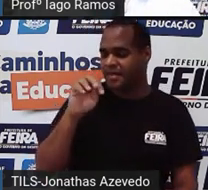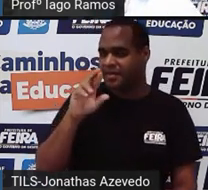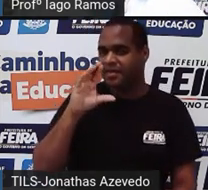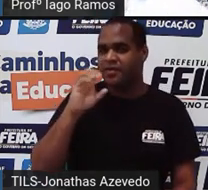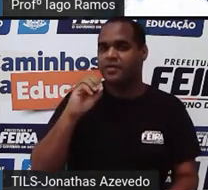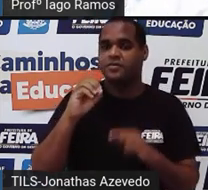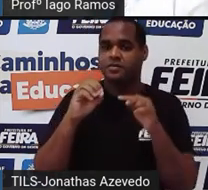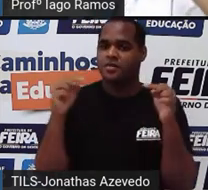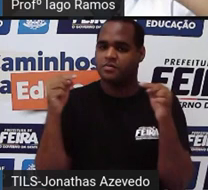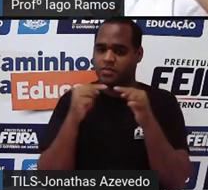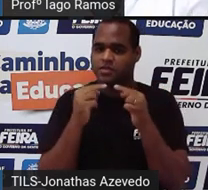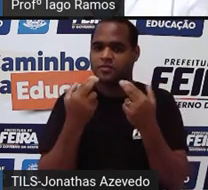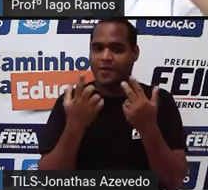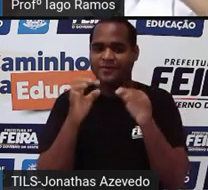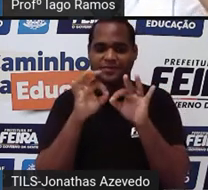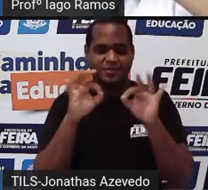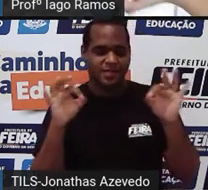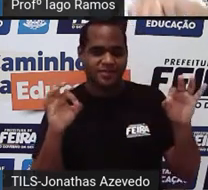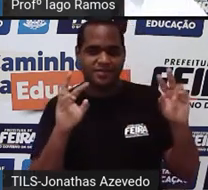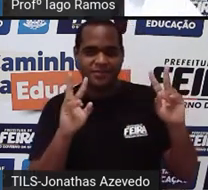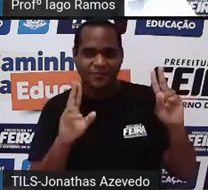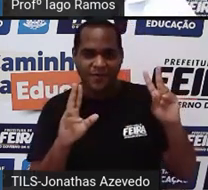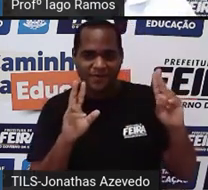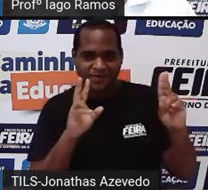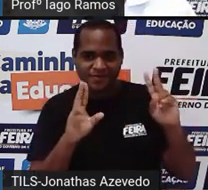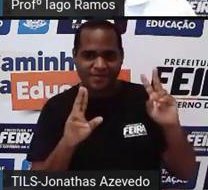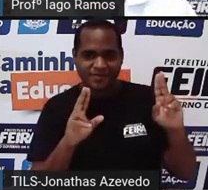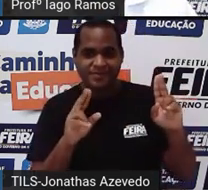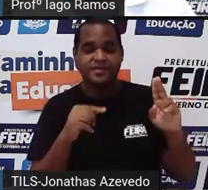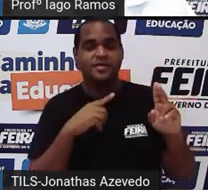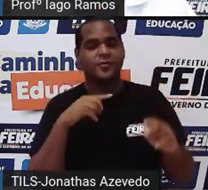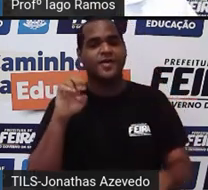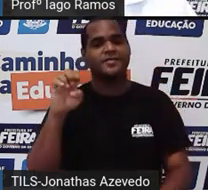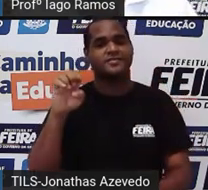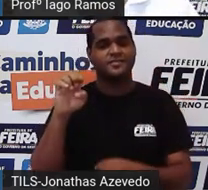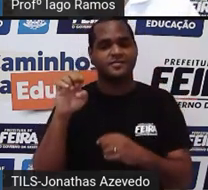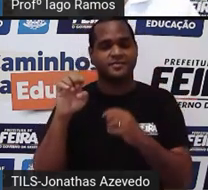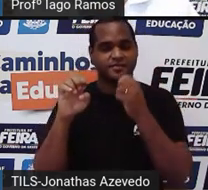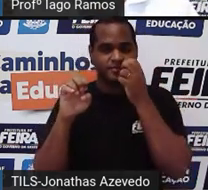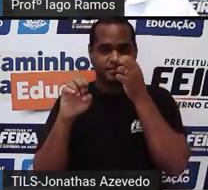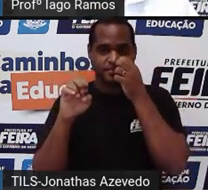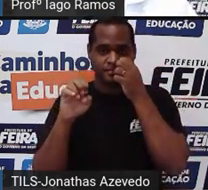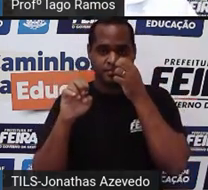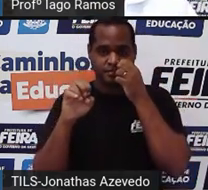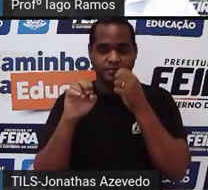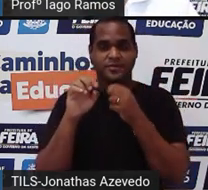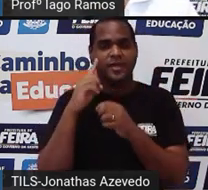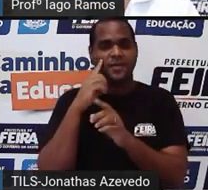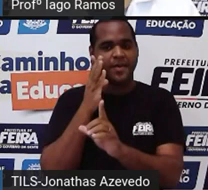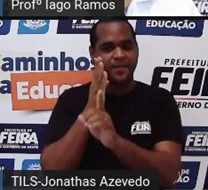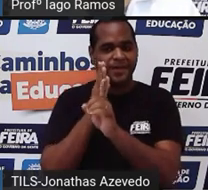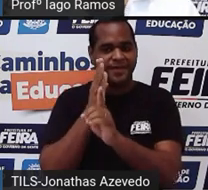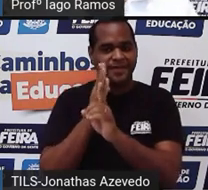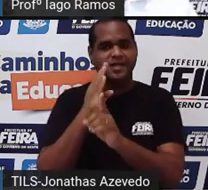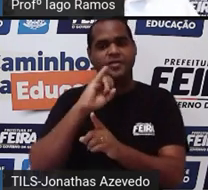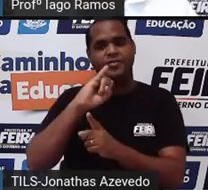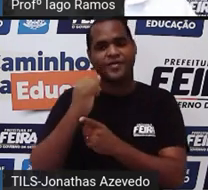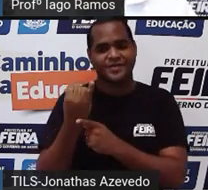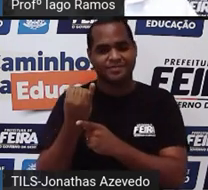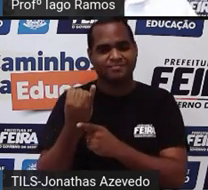Porque tem a mesma distância da reta, do espelho. Então, o ponto é ali, ó. Achei o reflexo dela, que é o J.